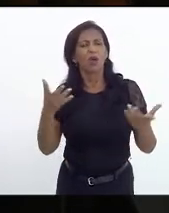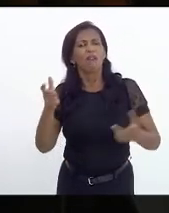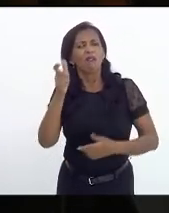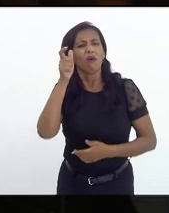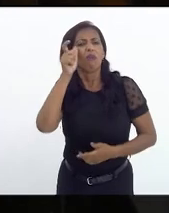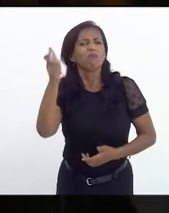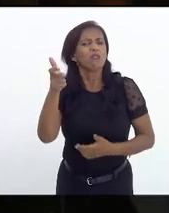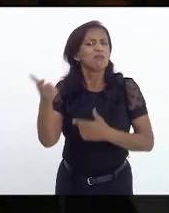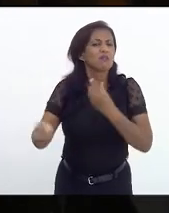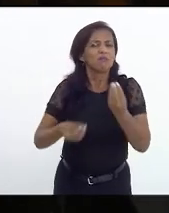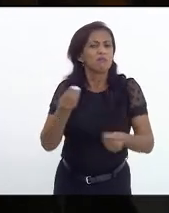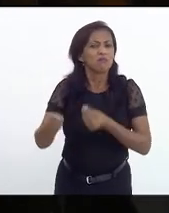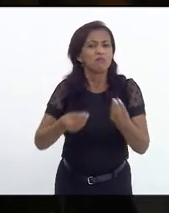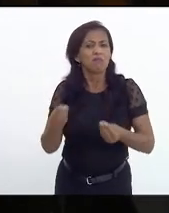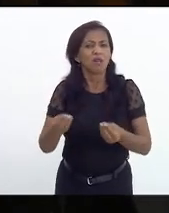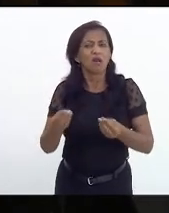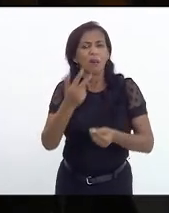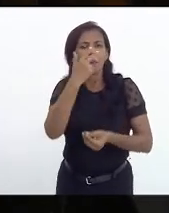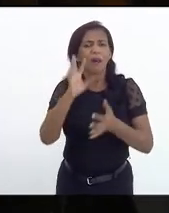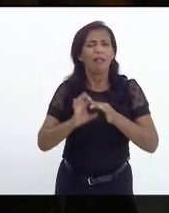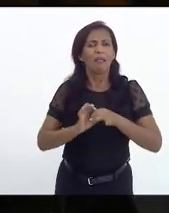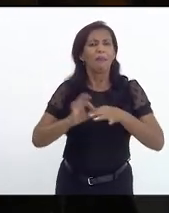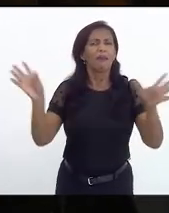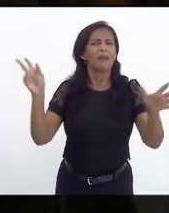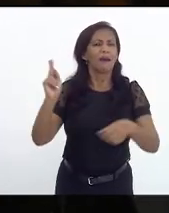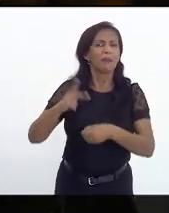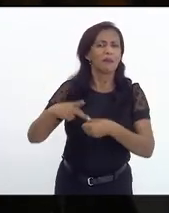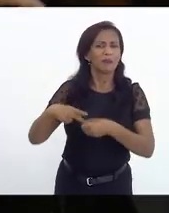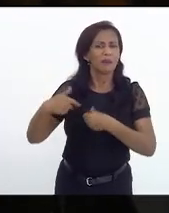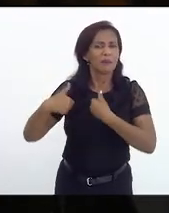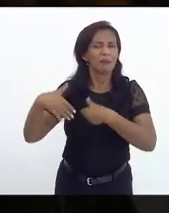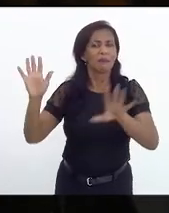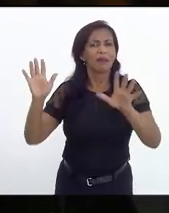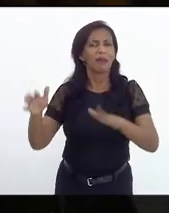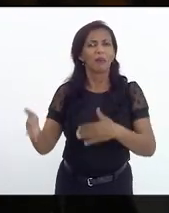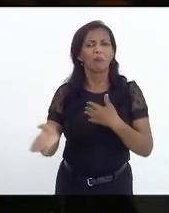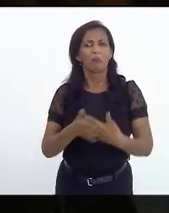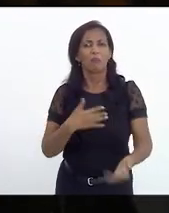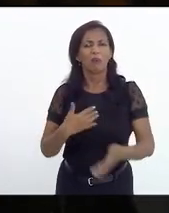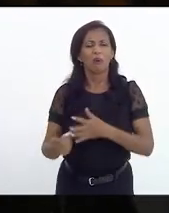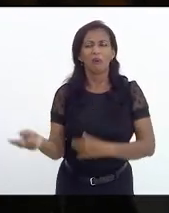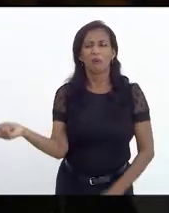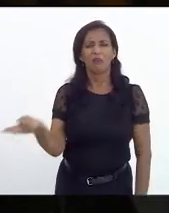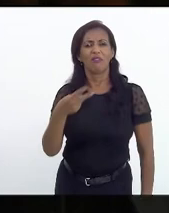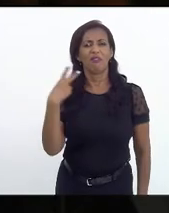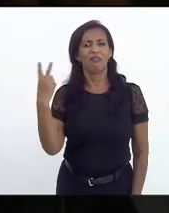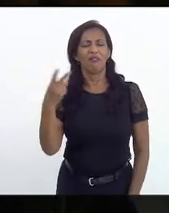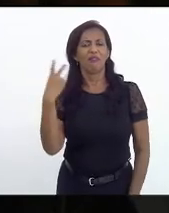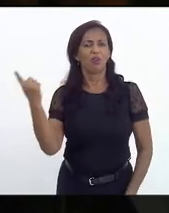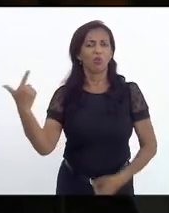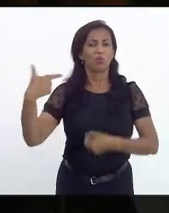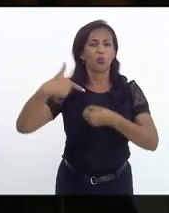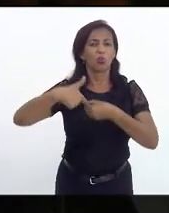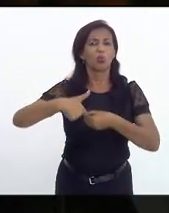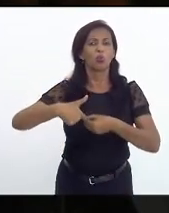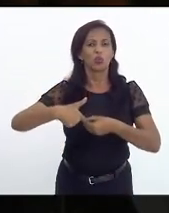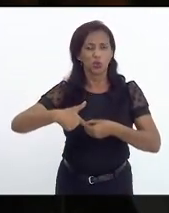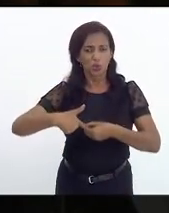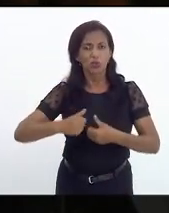-intenção? Liberar a Petrobras para botar o preço do combustível